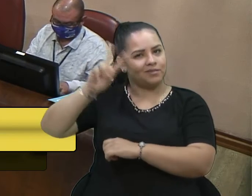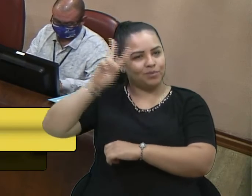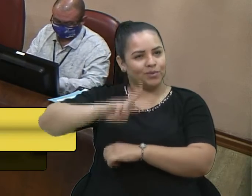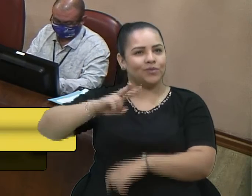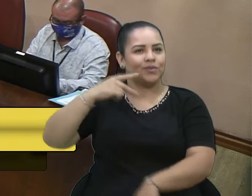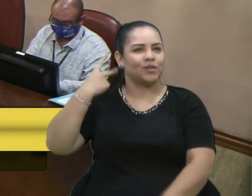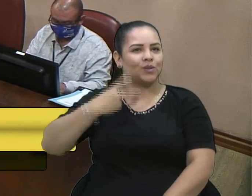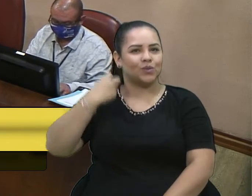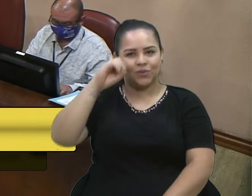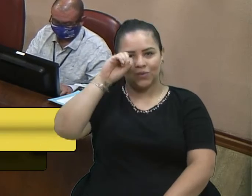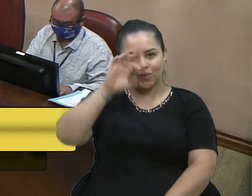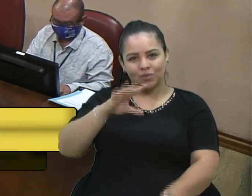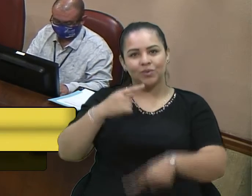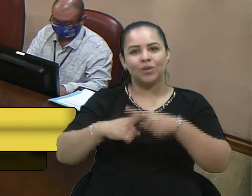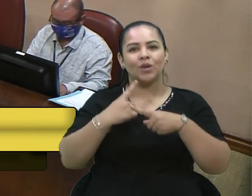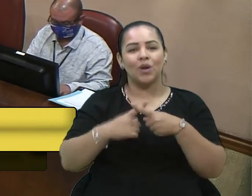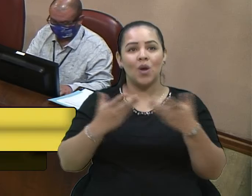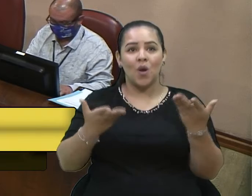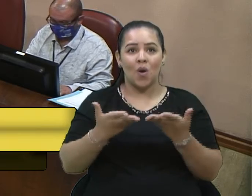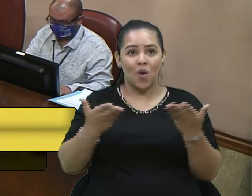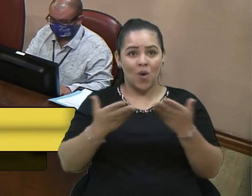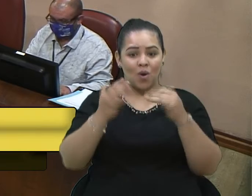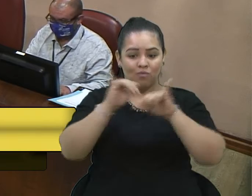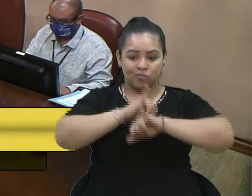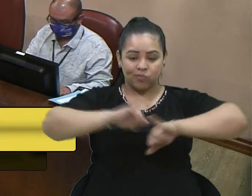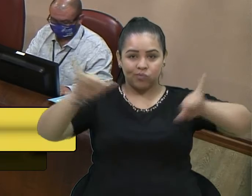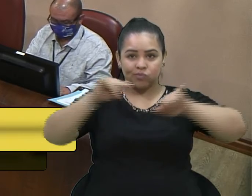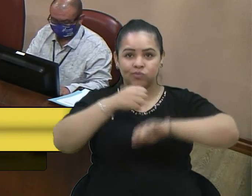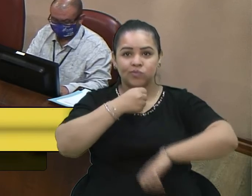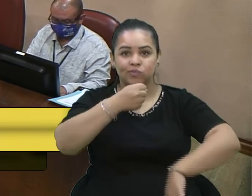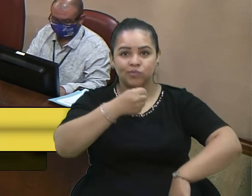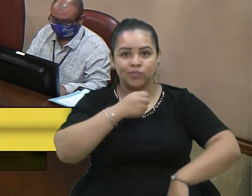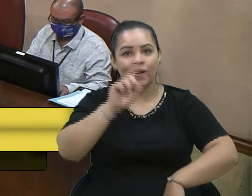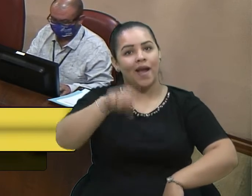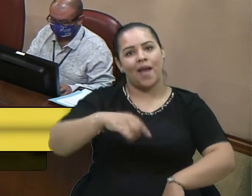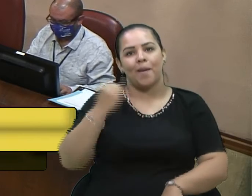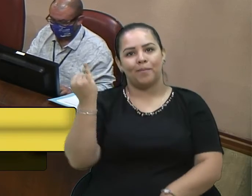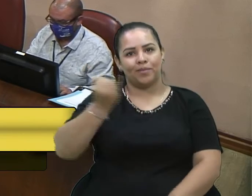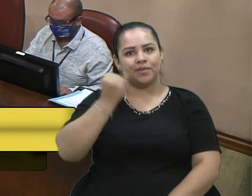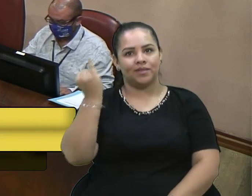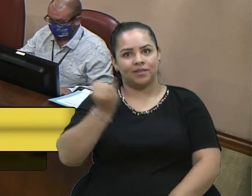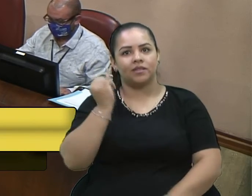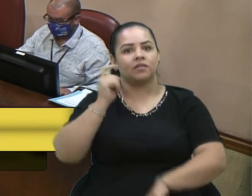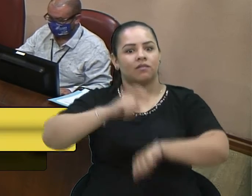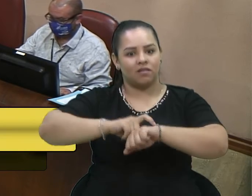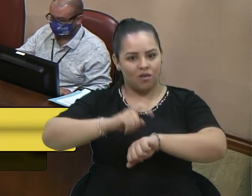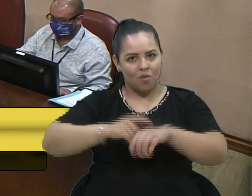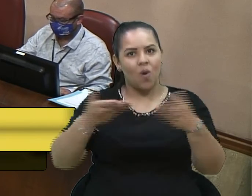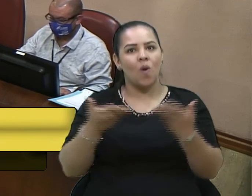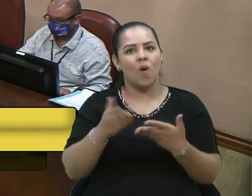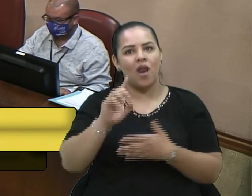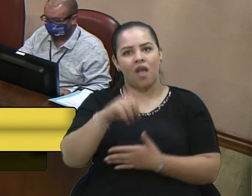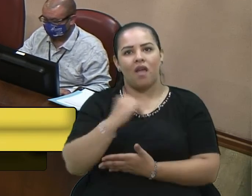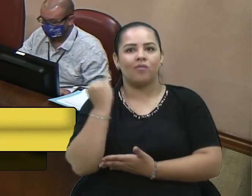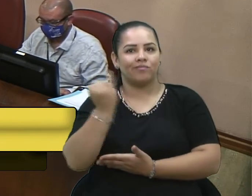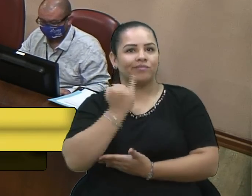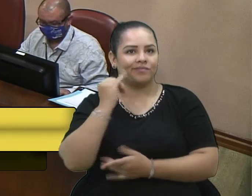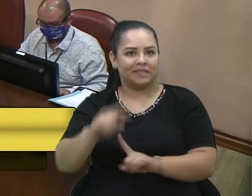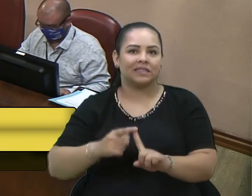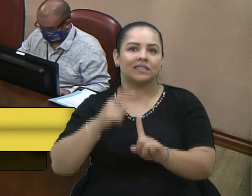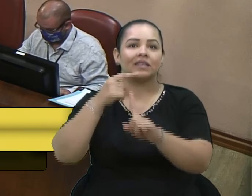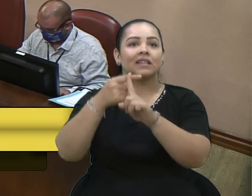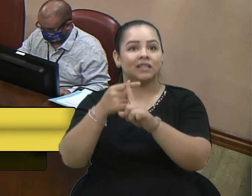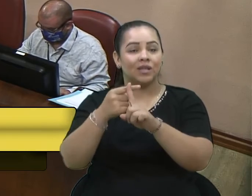o jornalismo se faz ainda mais importante, porque informação é a base de tudo, ainda mais nesse momento. Então, obrigado também por ter